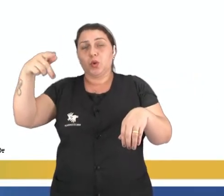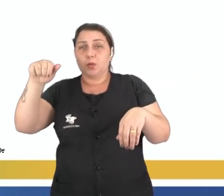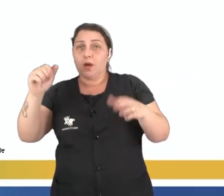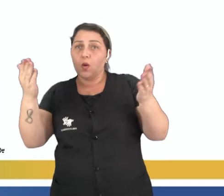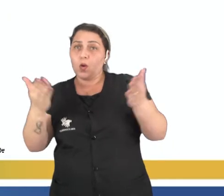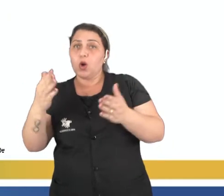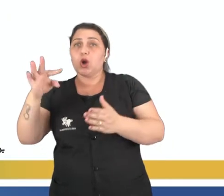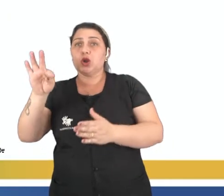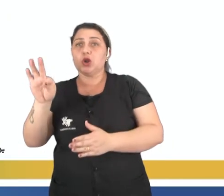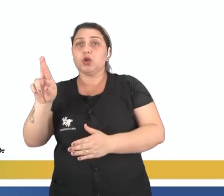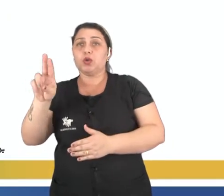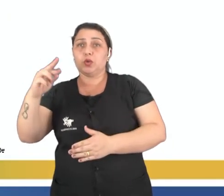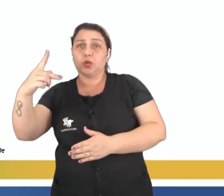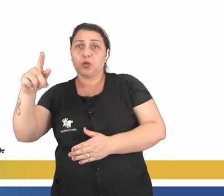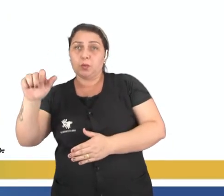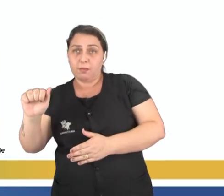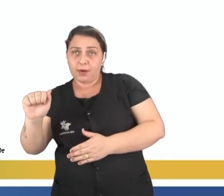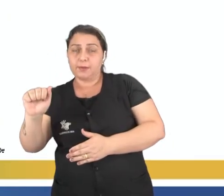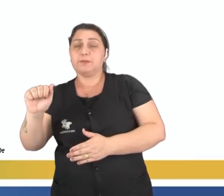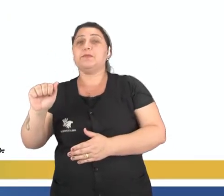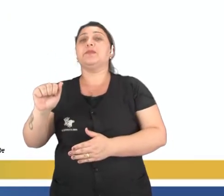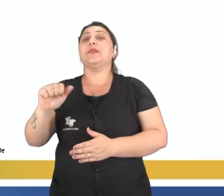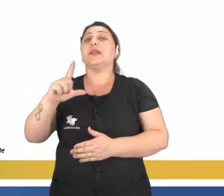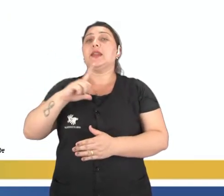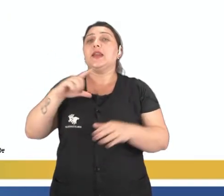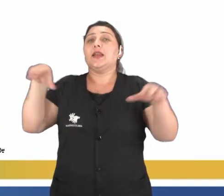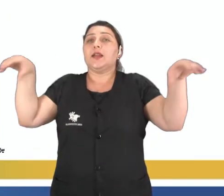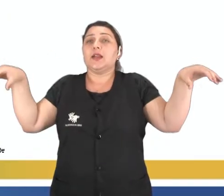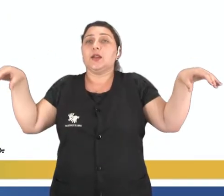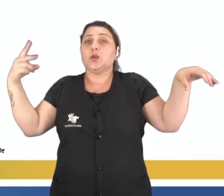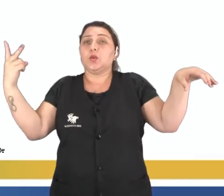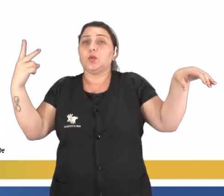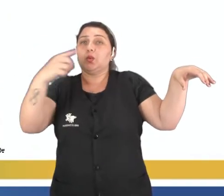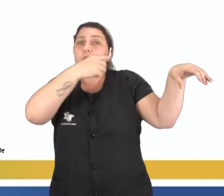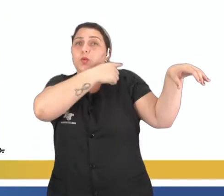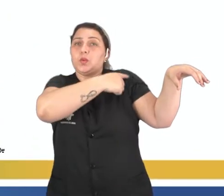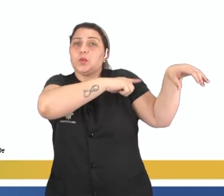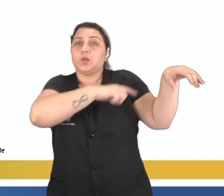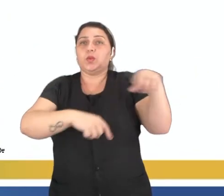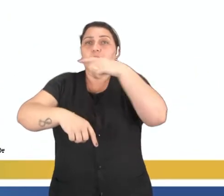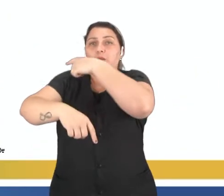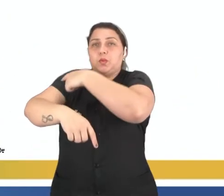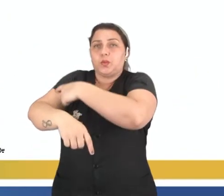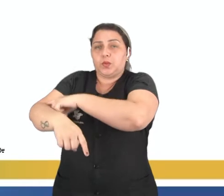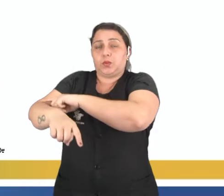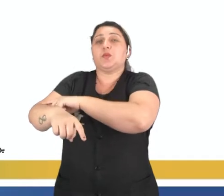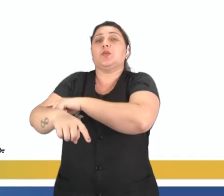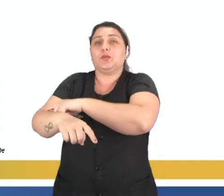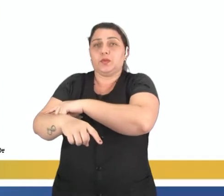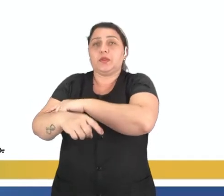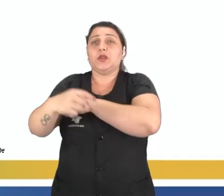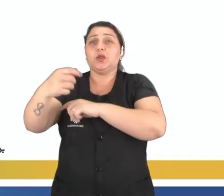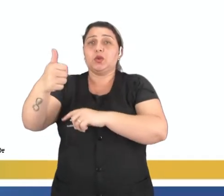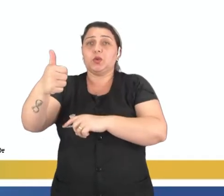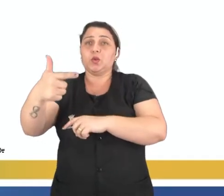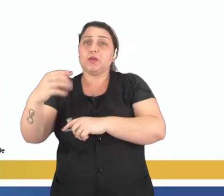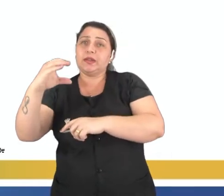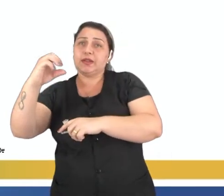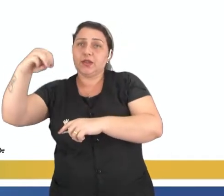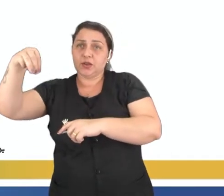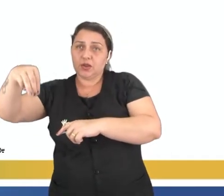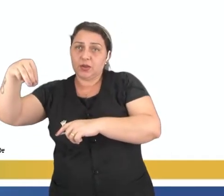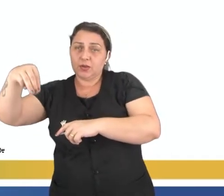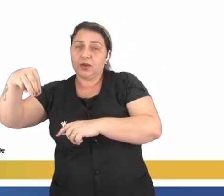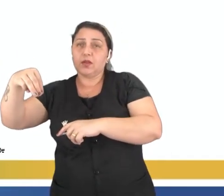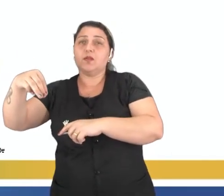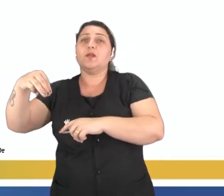termo tubas uterinas. Então a mulher ela possui duas tubas uterinas, que são tubos com cerca de 12 centímetros,